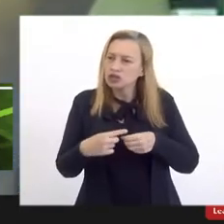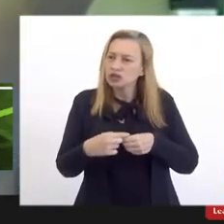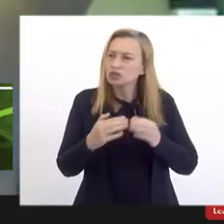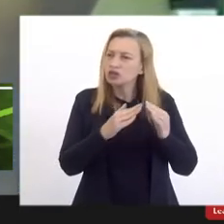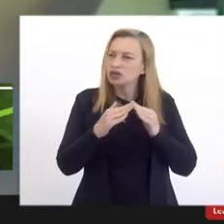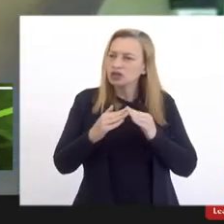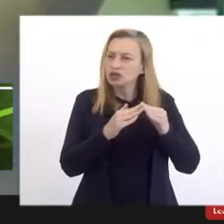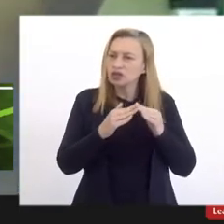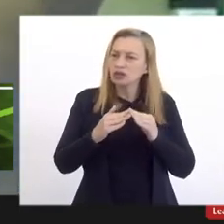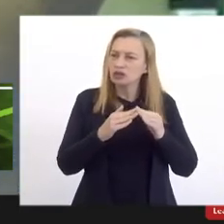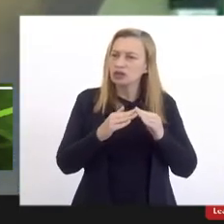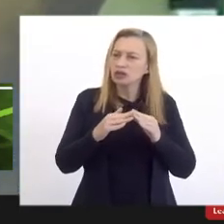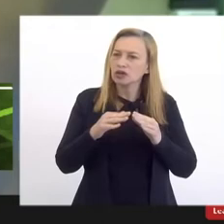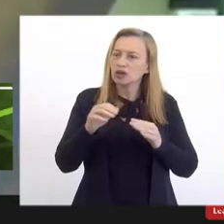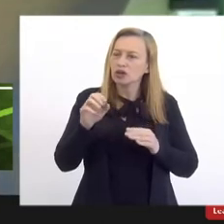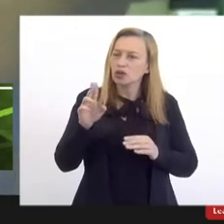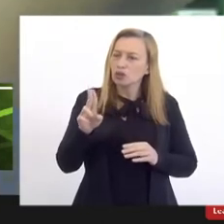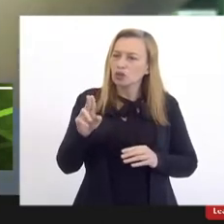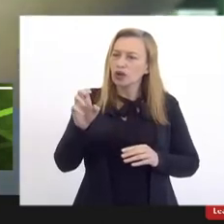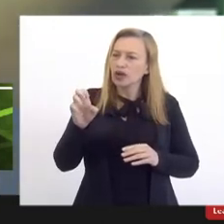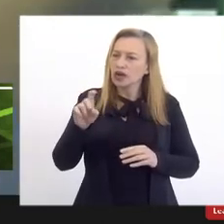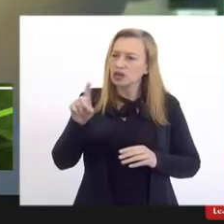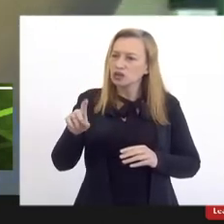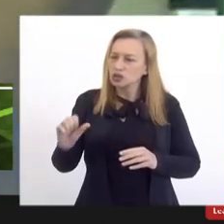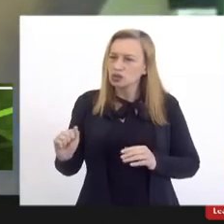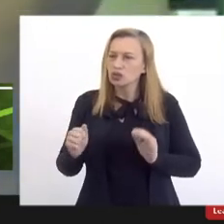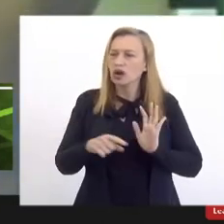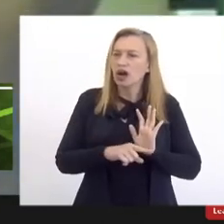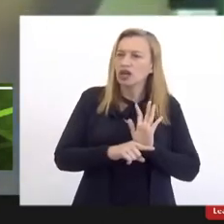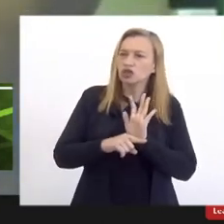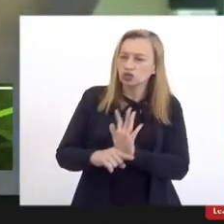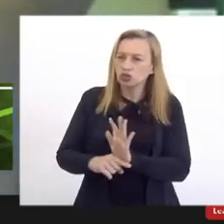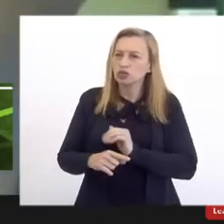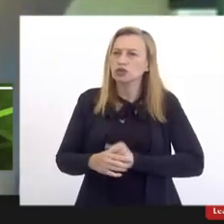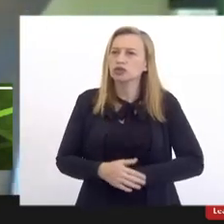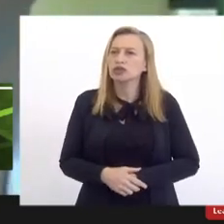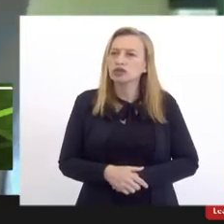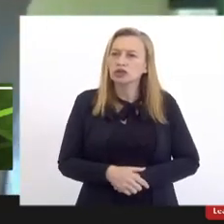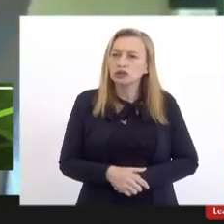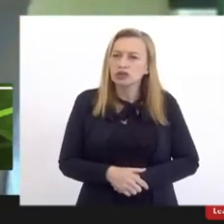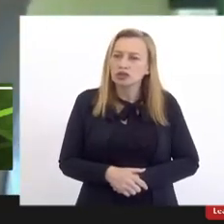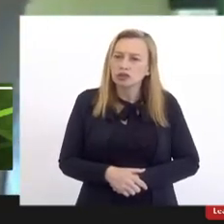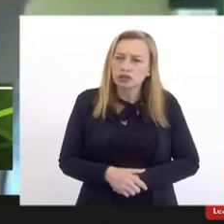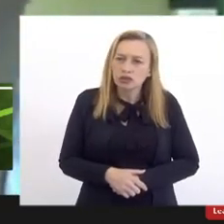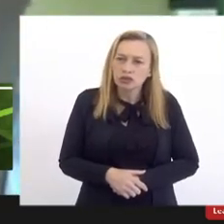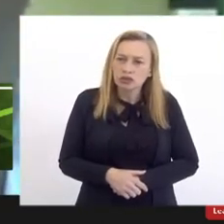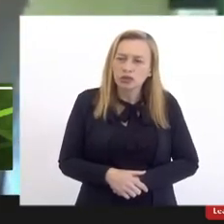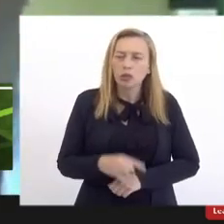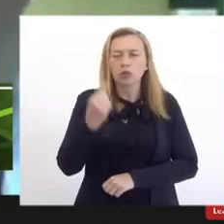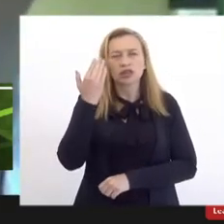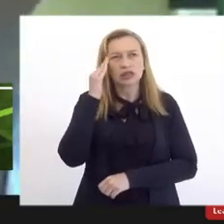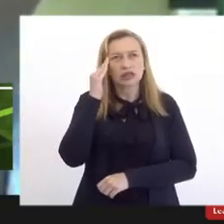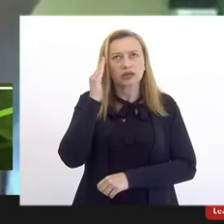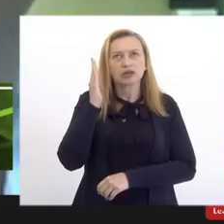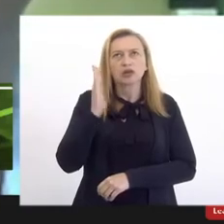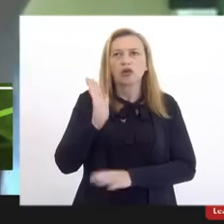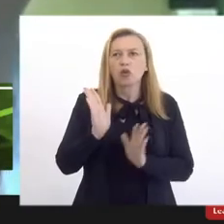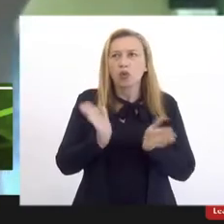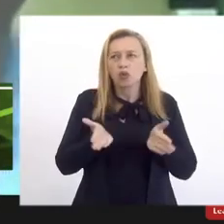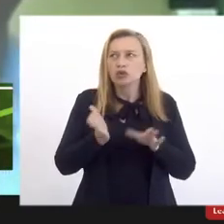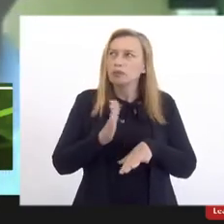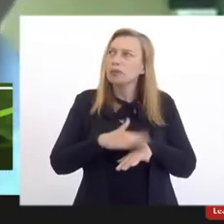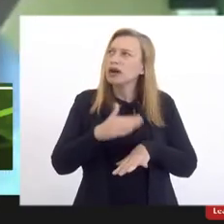atende e bairros vizinhos, para os senhores terem uma noção, hoje,